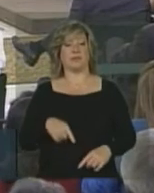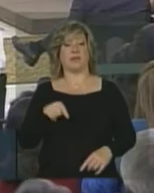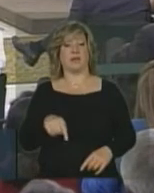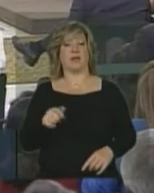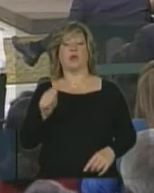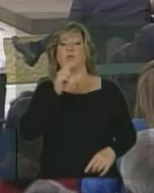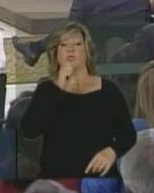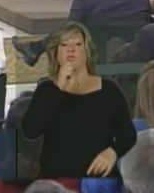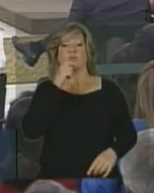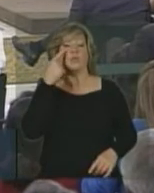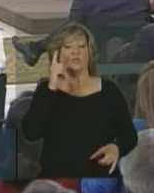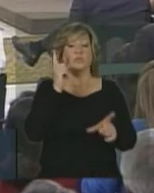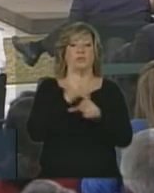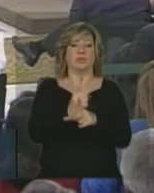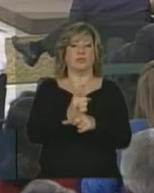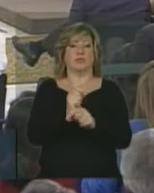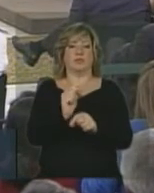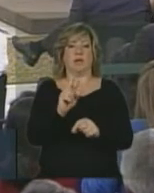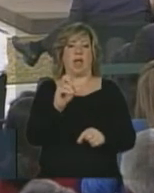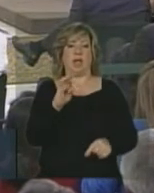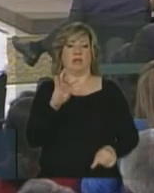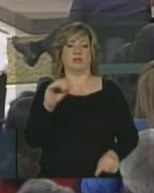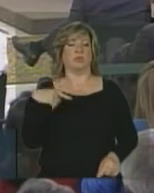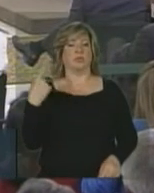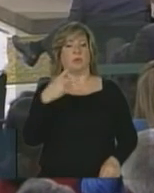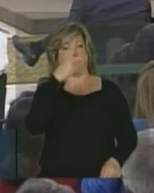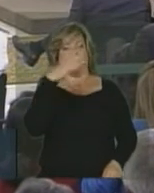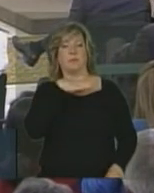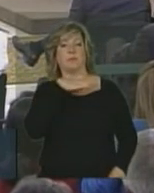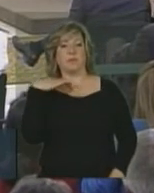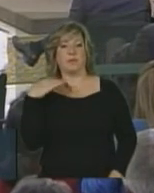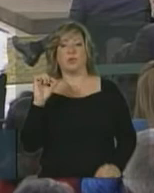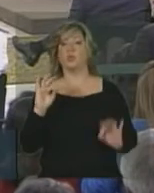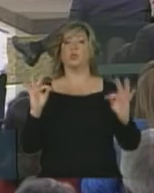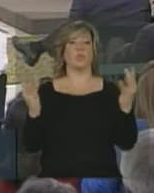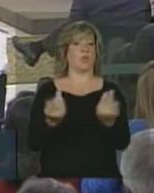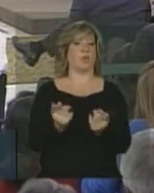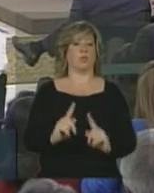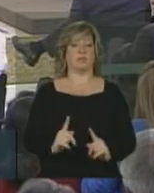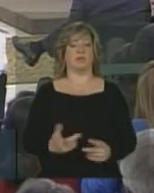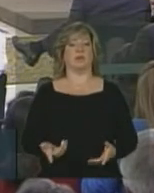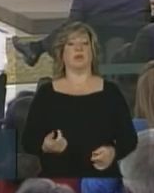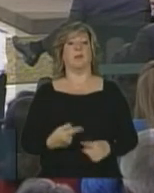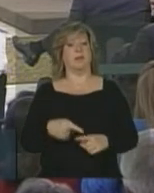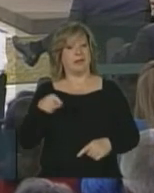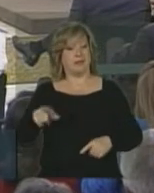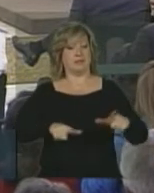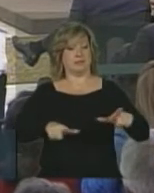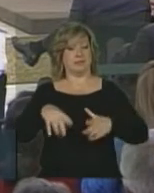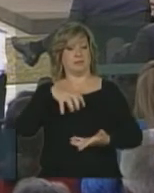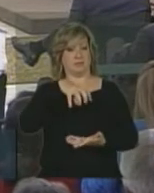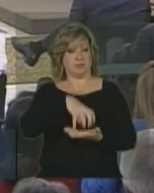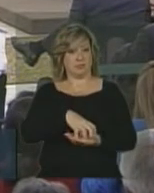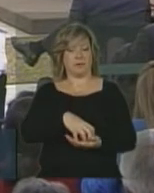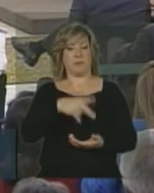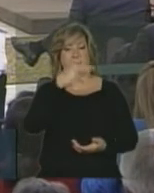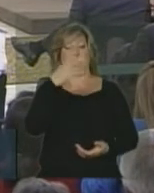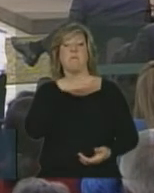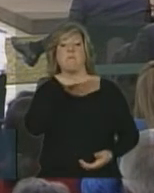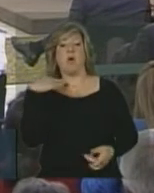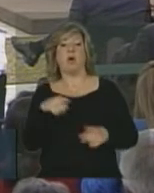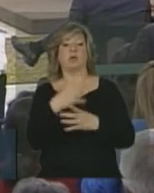foram localizados os restos mortais de todos os mortes desaparecidos políticos, tarefa que a Comissão Especial sobre Mortes Aparecidos